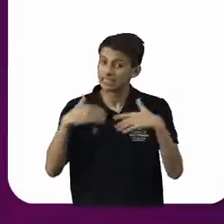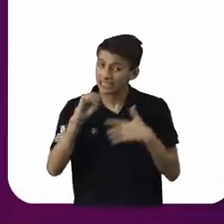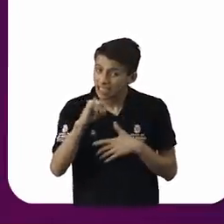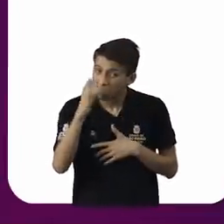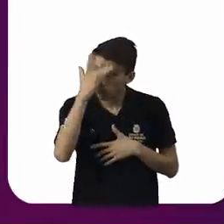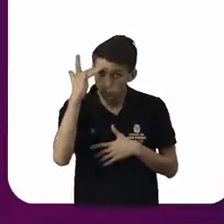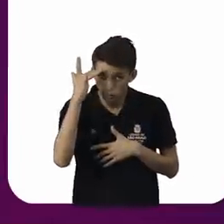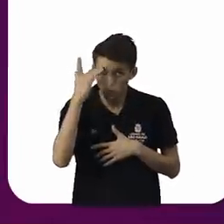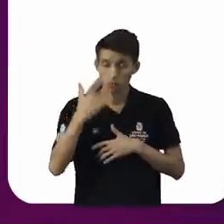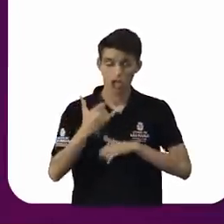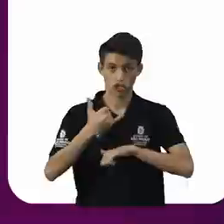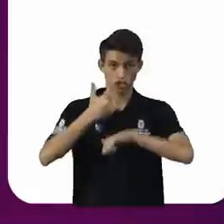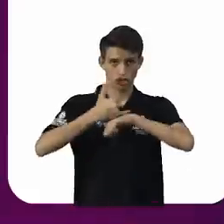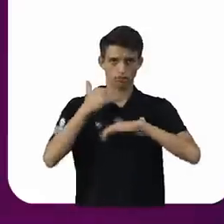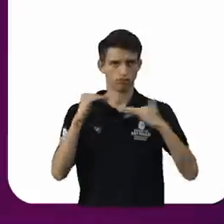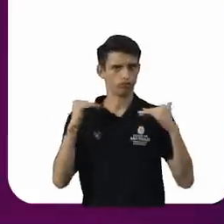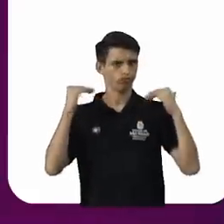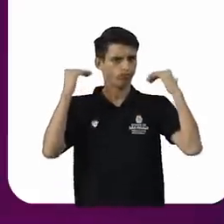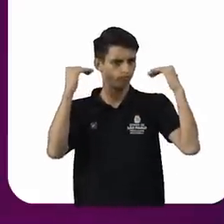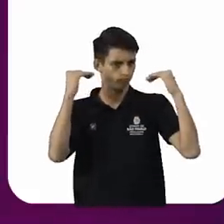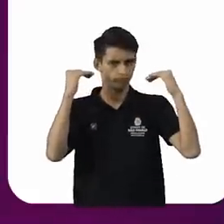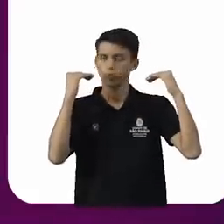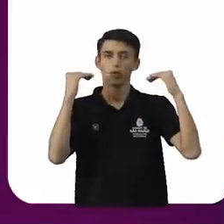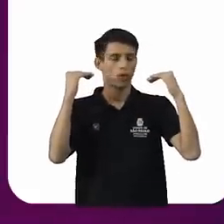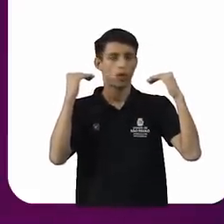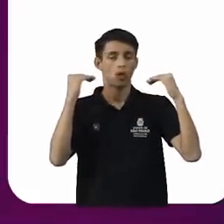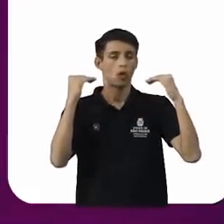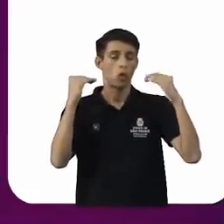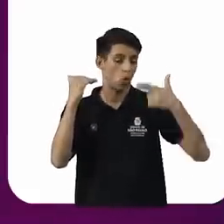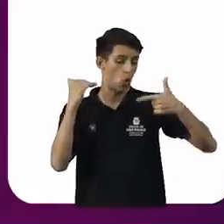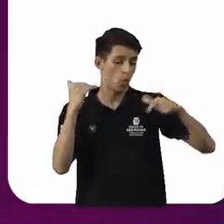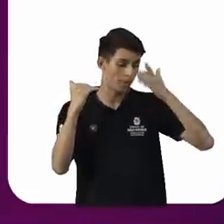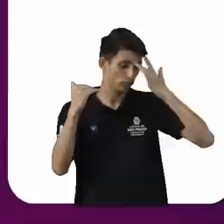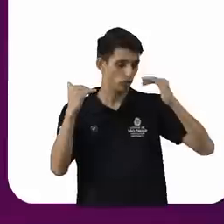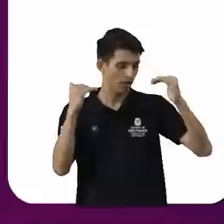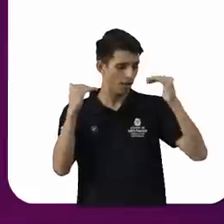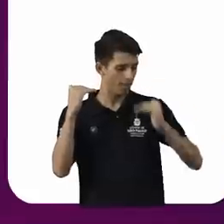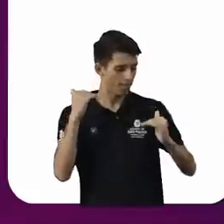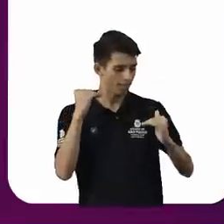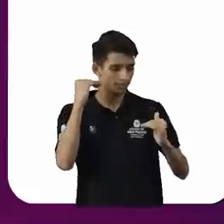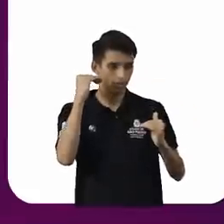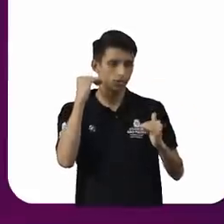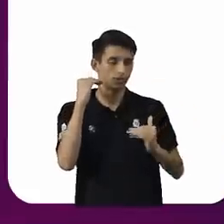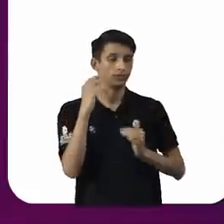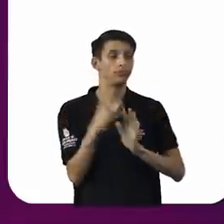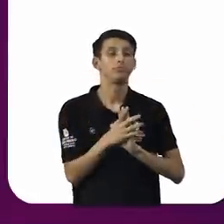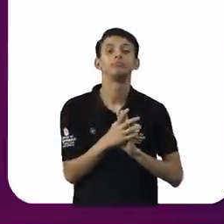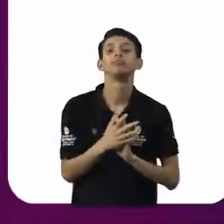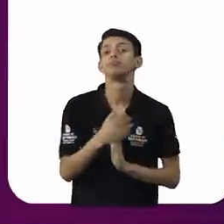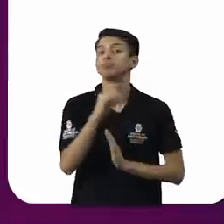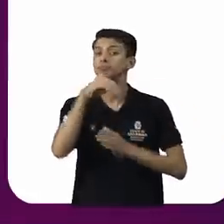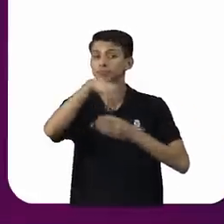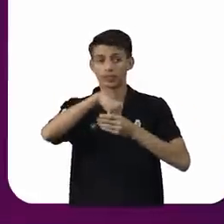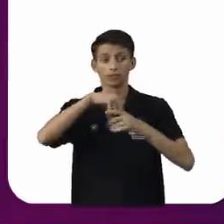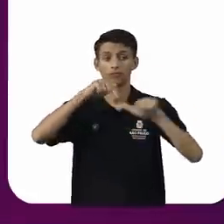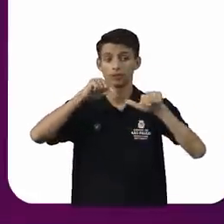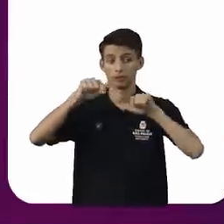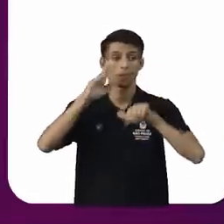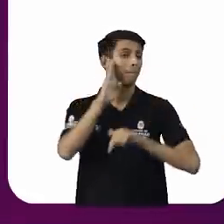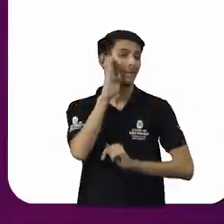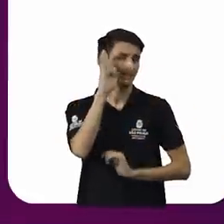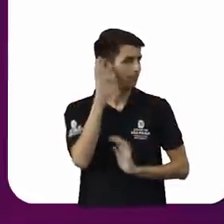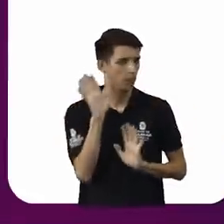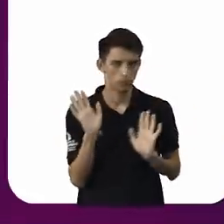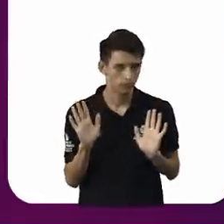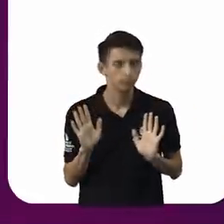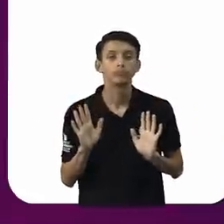superior hierárquico, por uma pessoa que tem algum tipo de ascendência, principalmente no ambiente de trabalho, esse